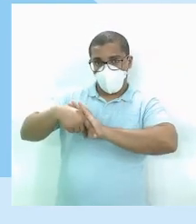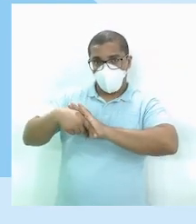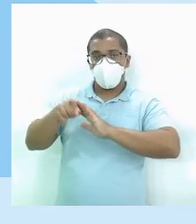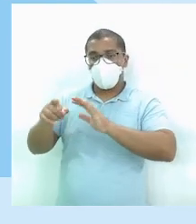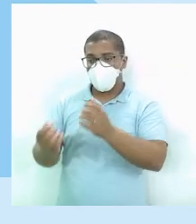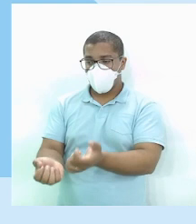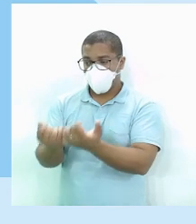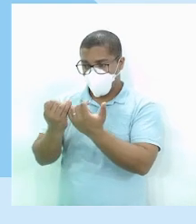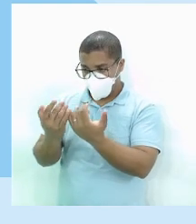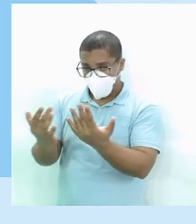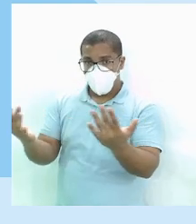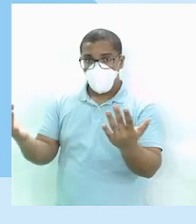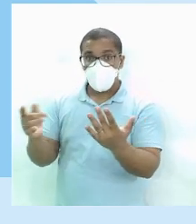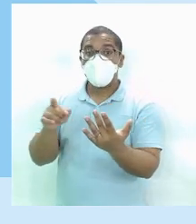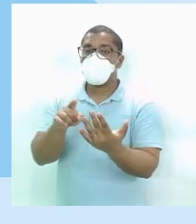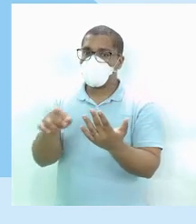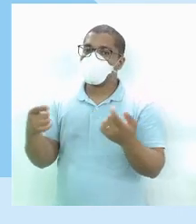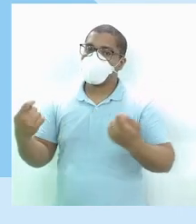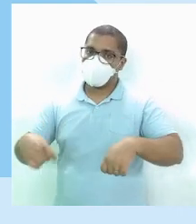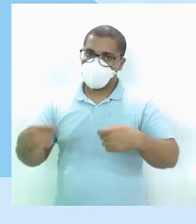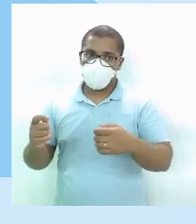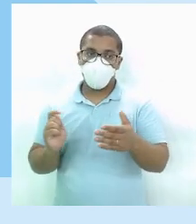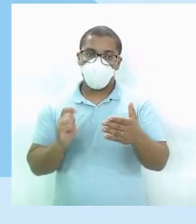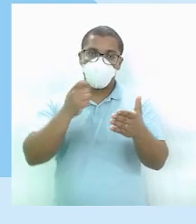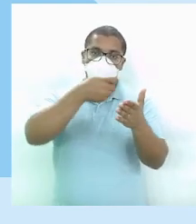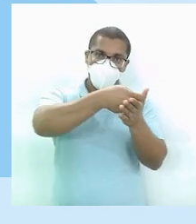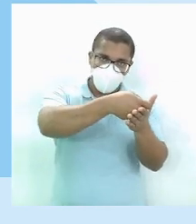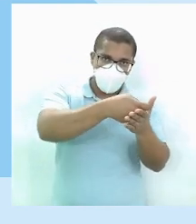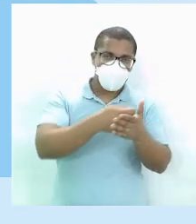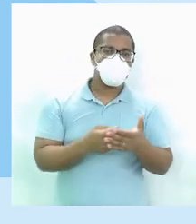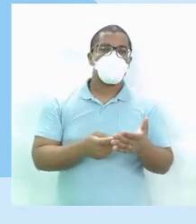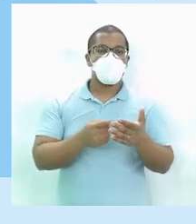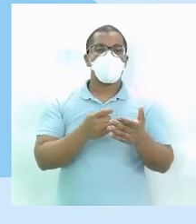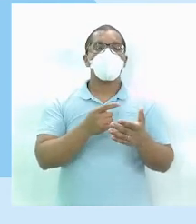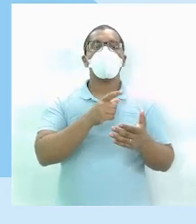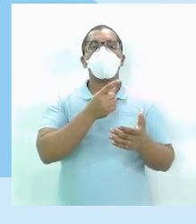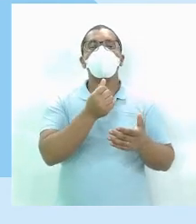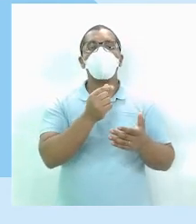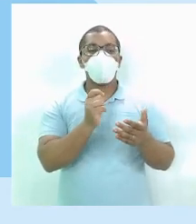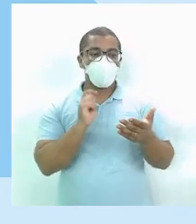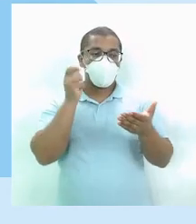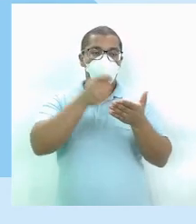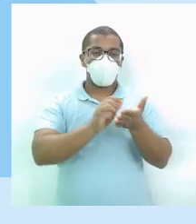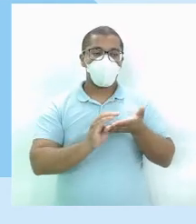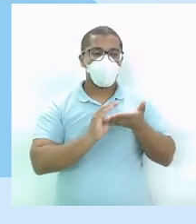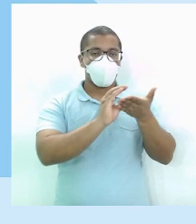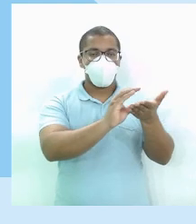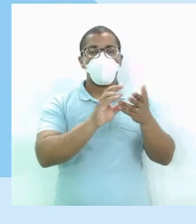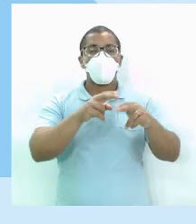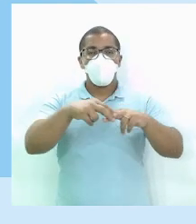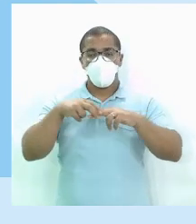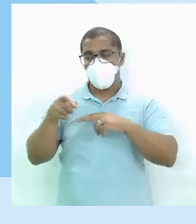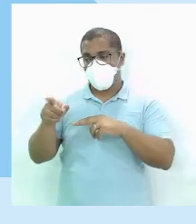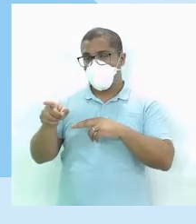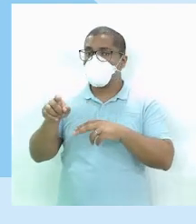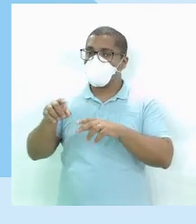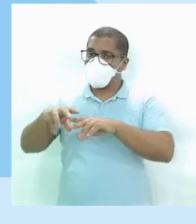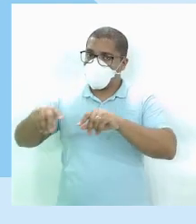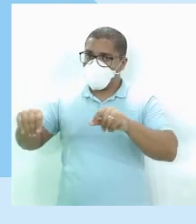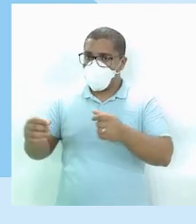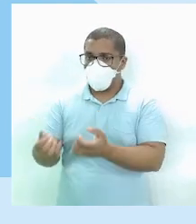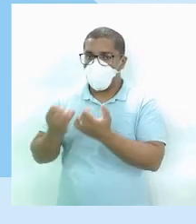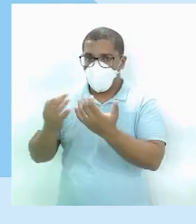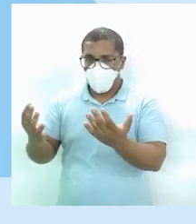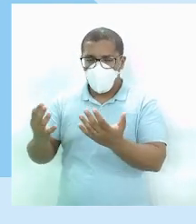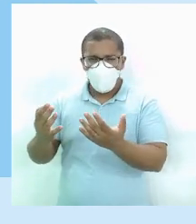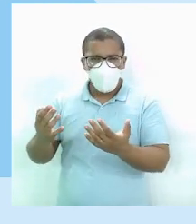produzia alguma coisa Ele tinha que pagar as taxas pelo uso da terra, ok? Se você tem dúvidas